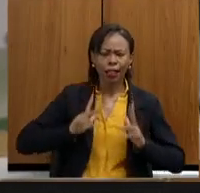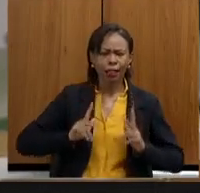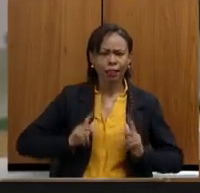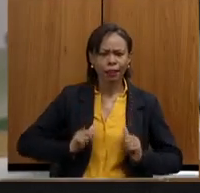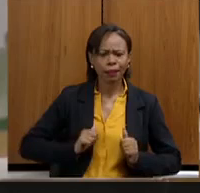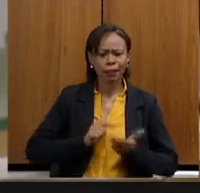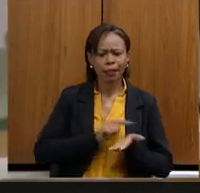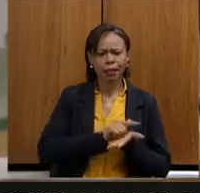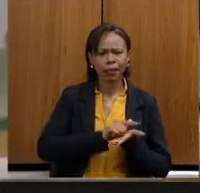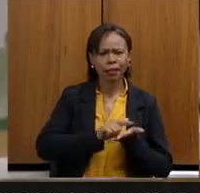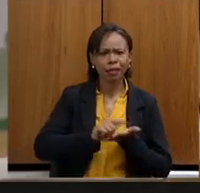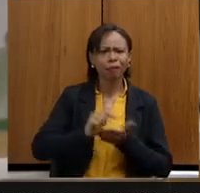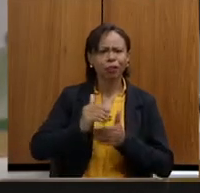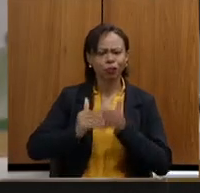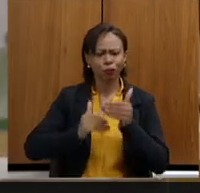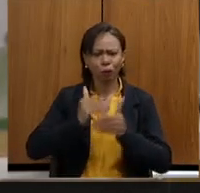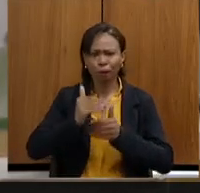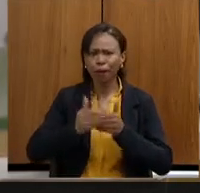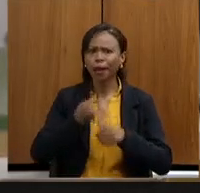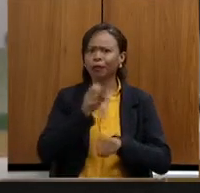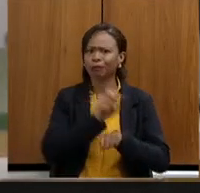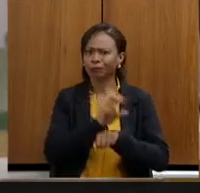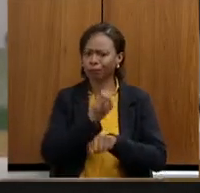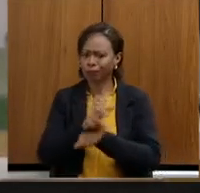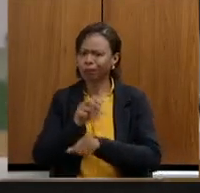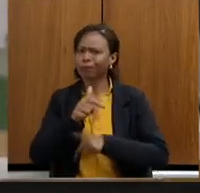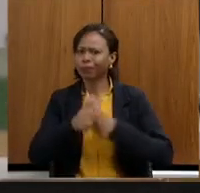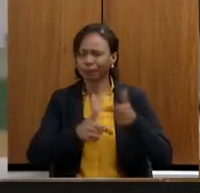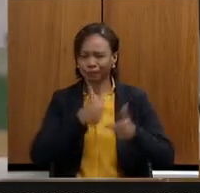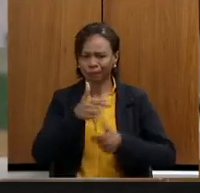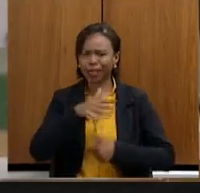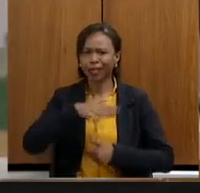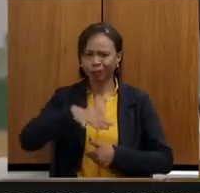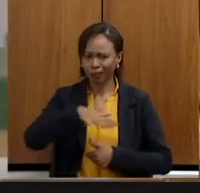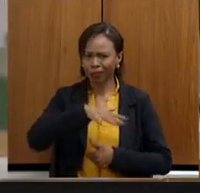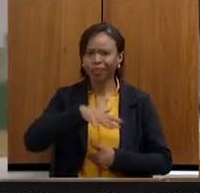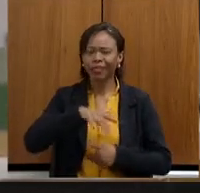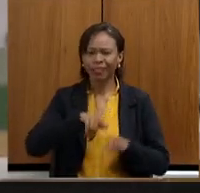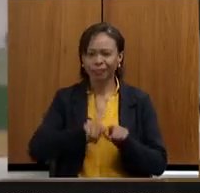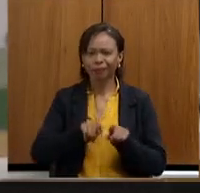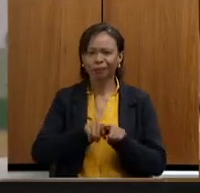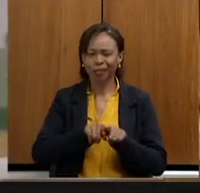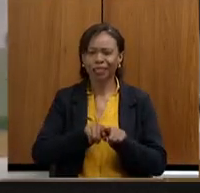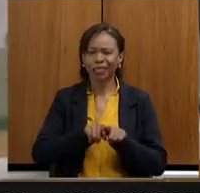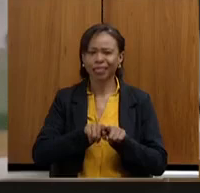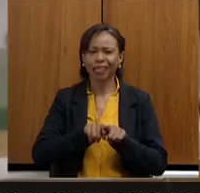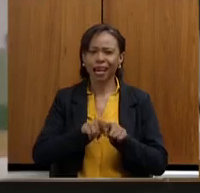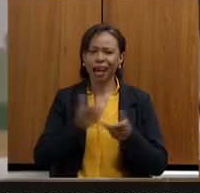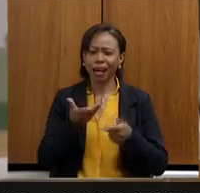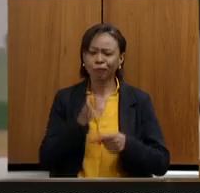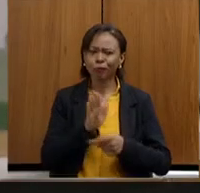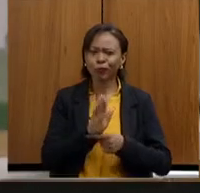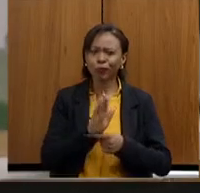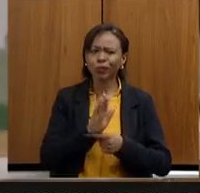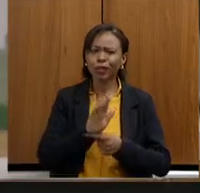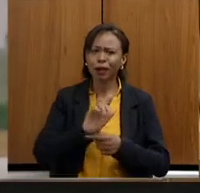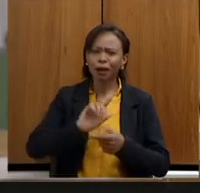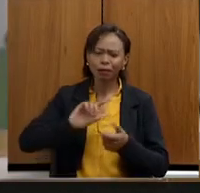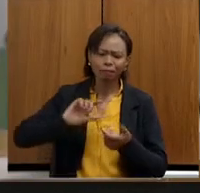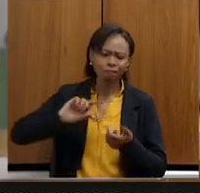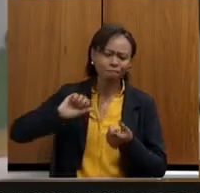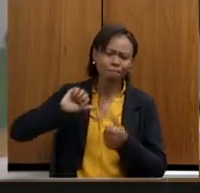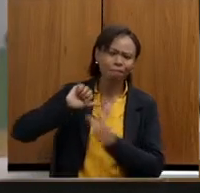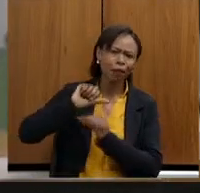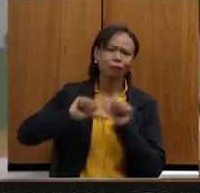empregos para a região, realmente muda a fase de desenvolvimento da nossa região.